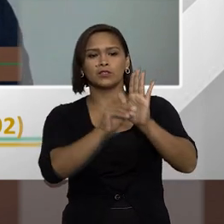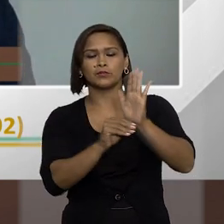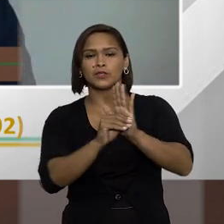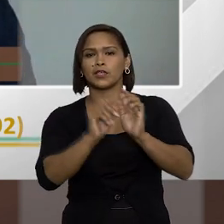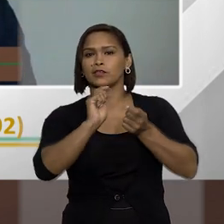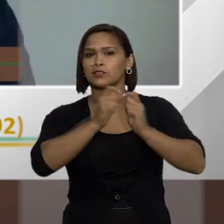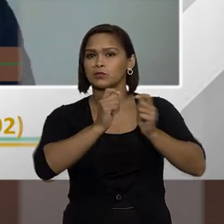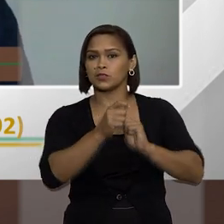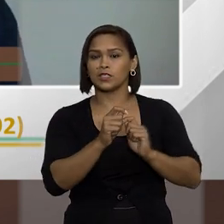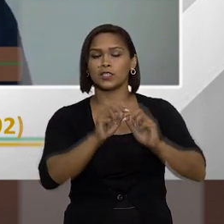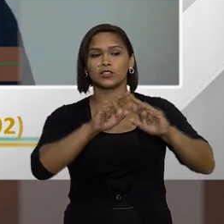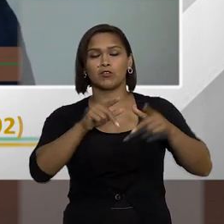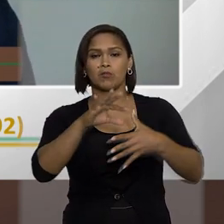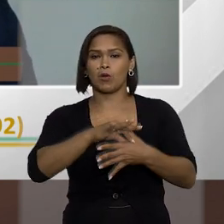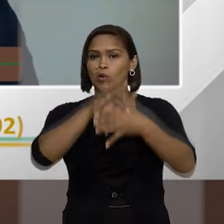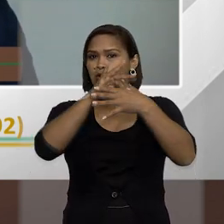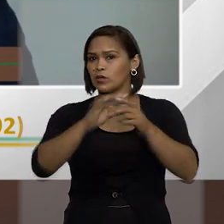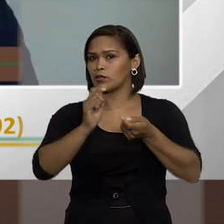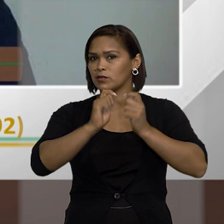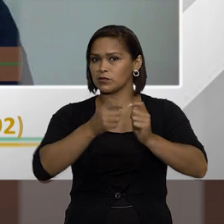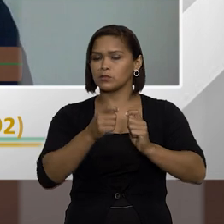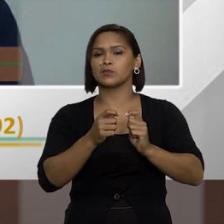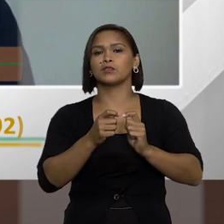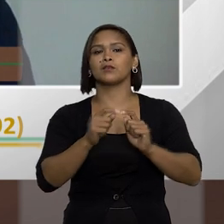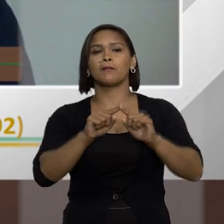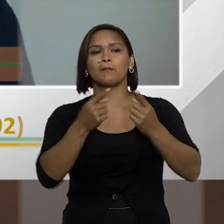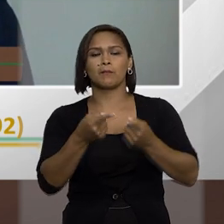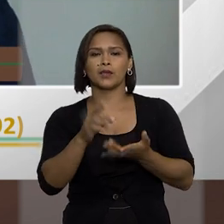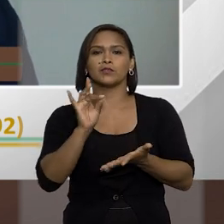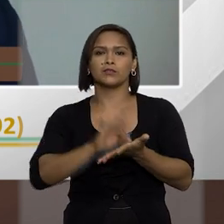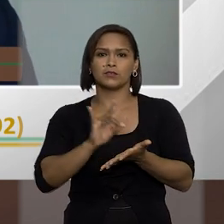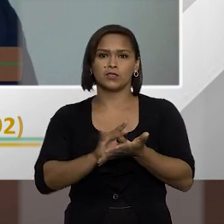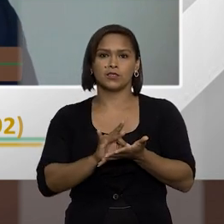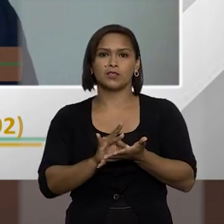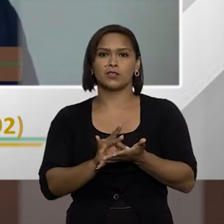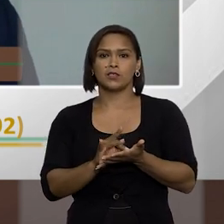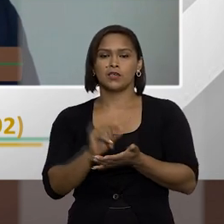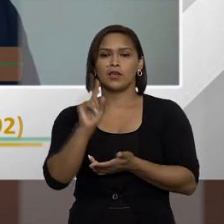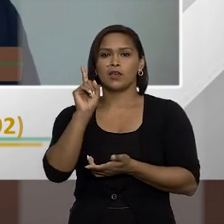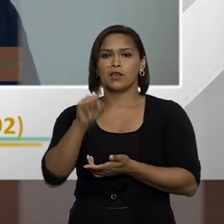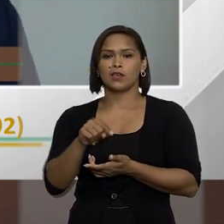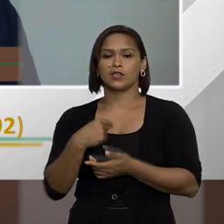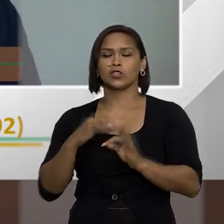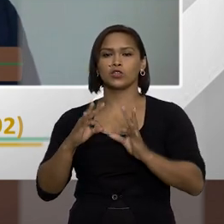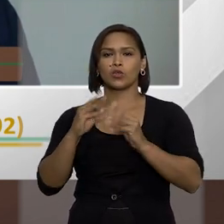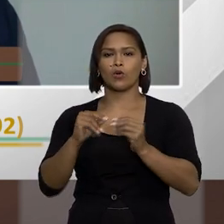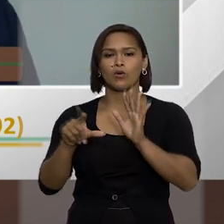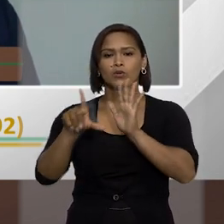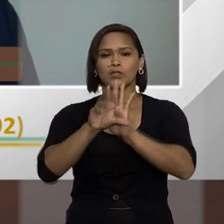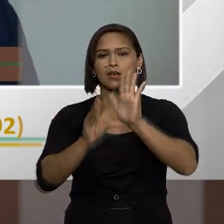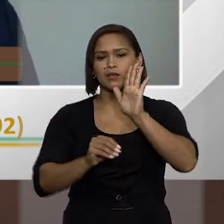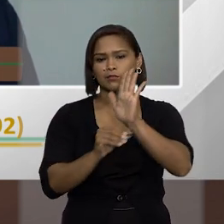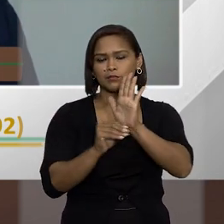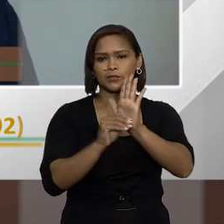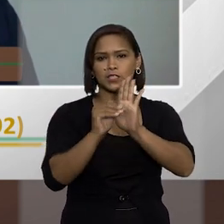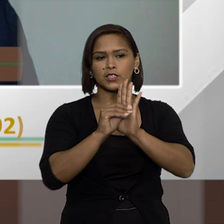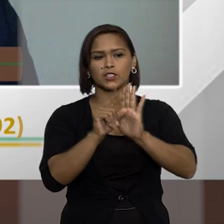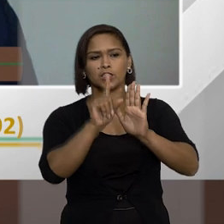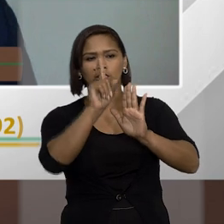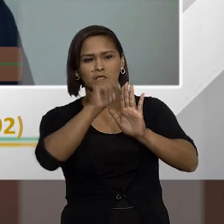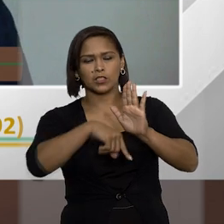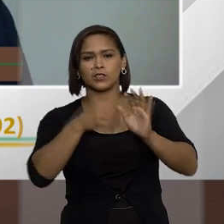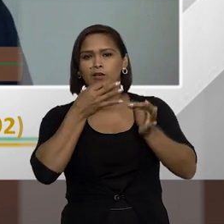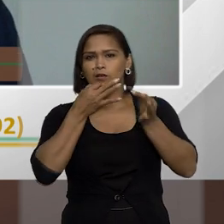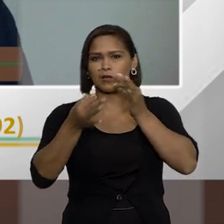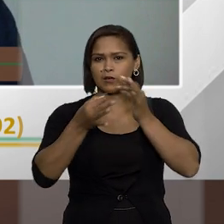na esfera administrativa por uma autoridade administrativa mas fato é que todas as sanções que nós